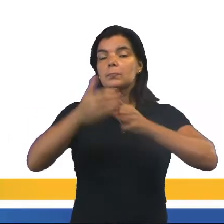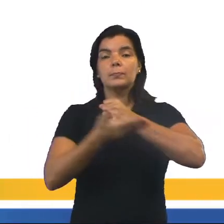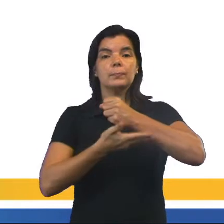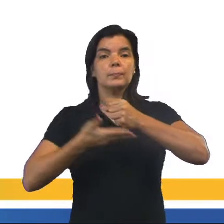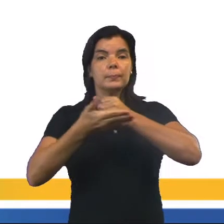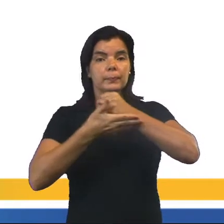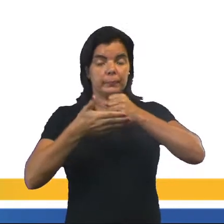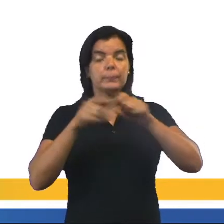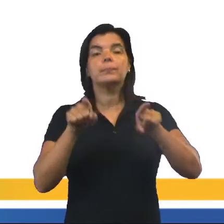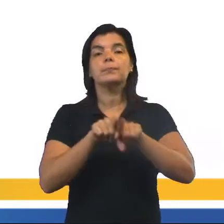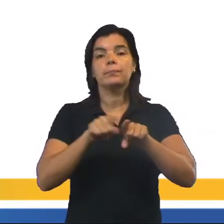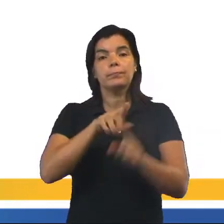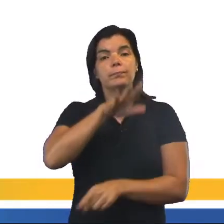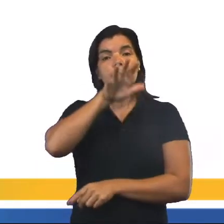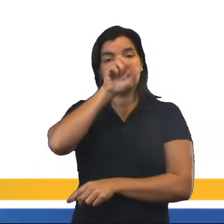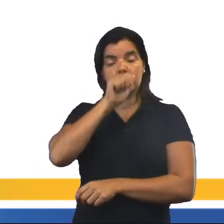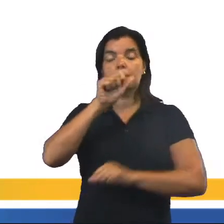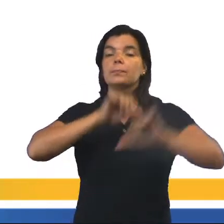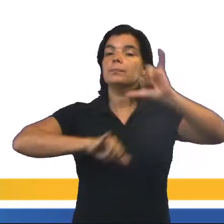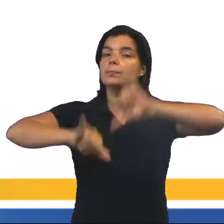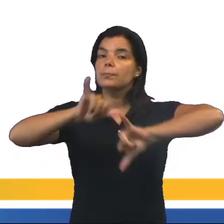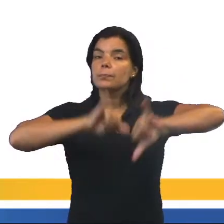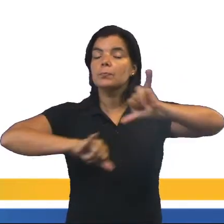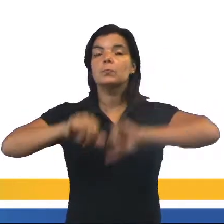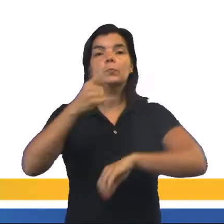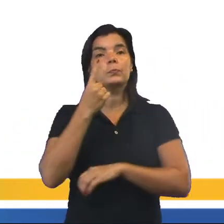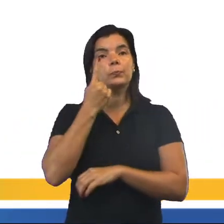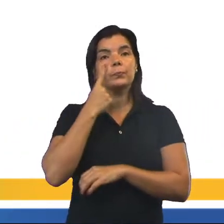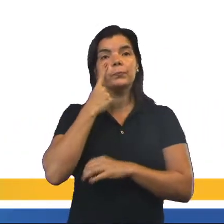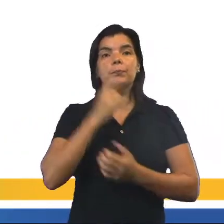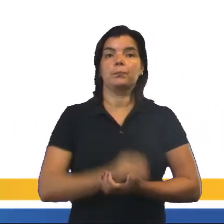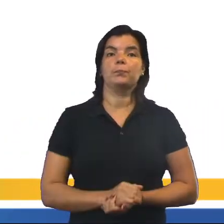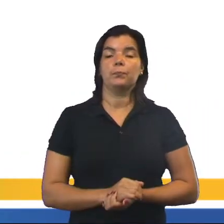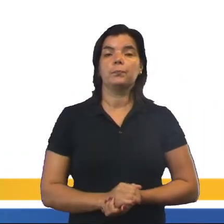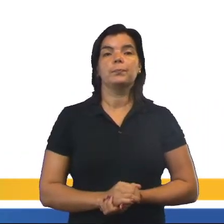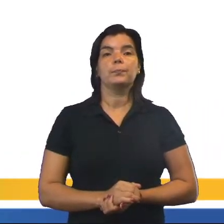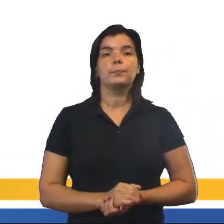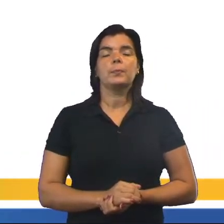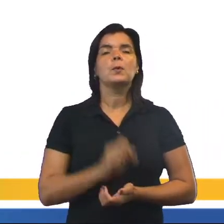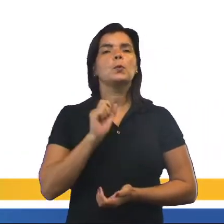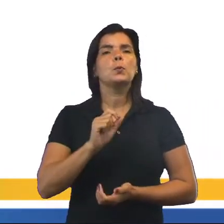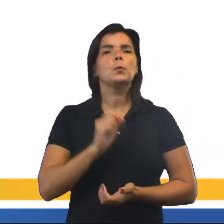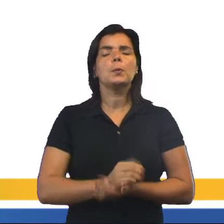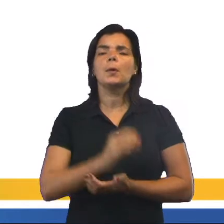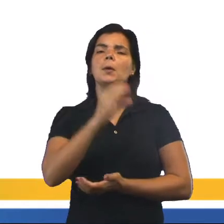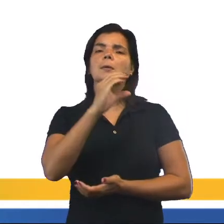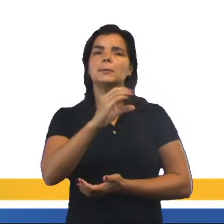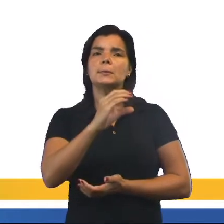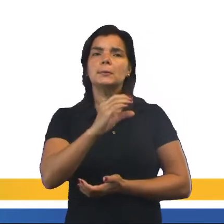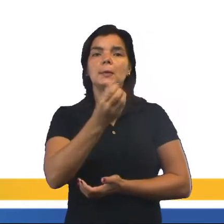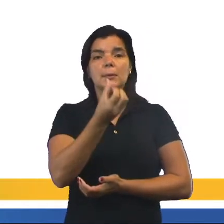da respiração celular, a reação química. Vejam comigo, nós temos lá, o que é aquele